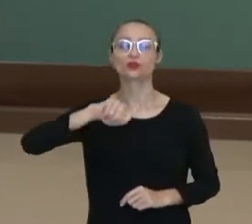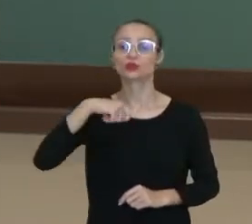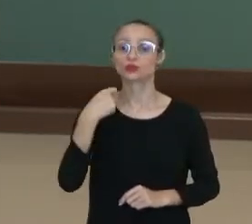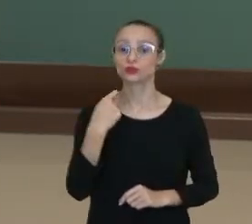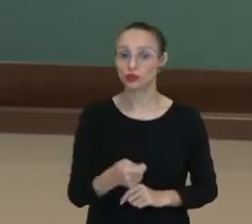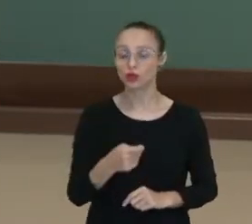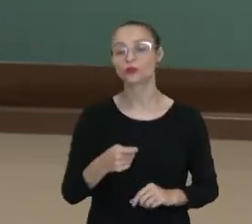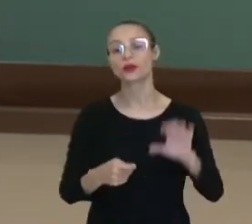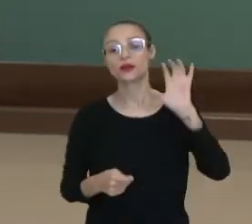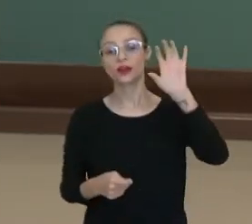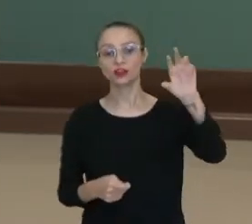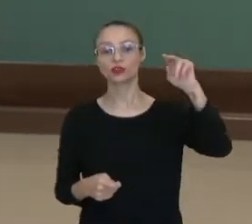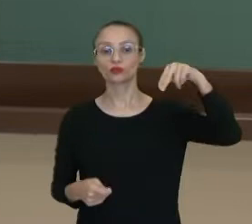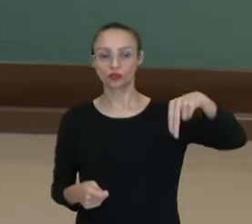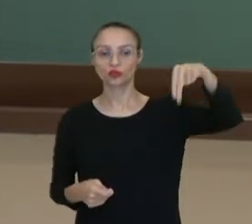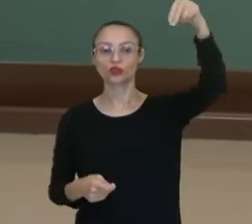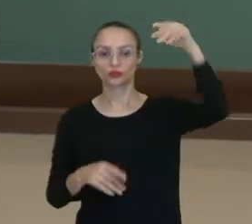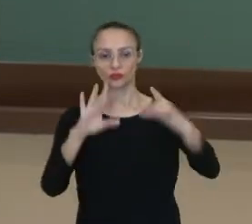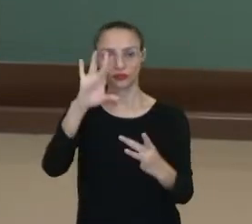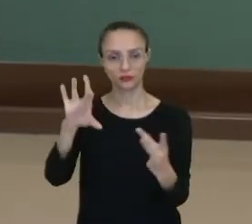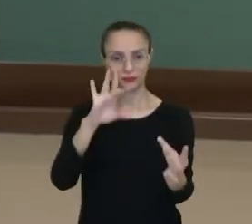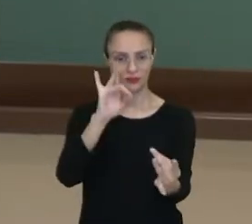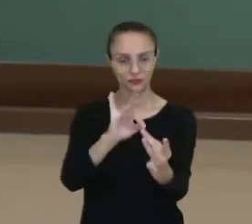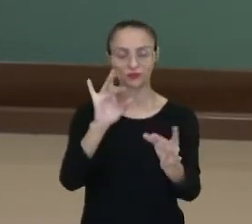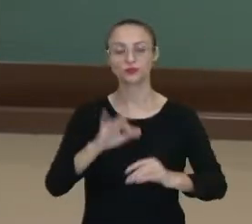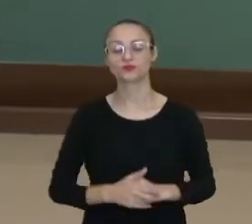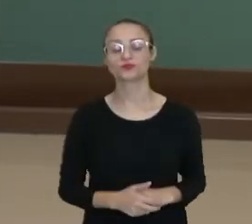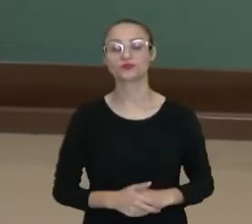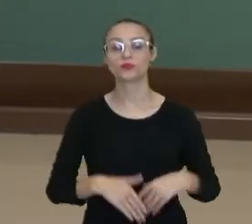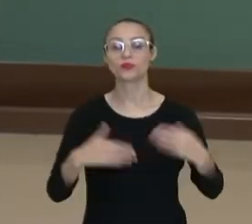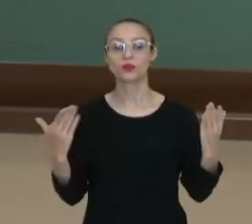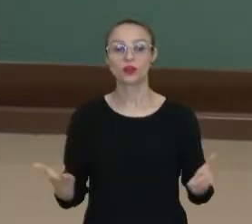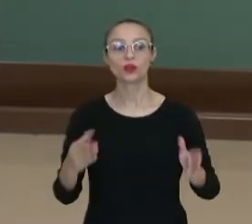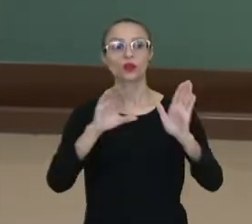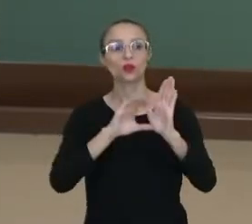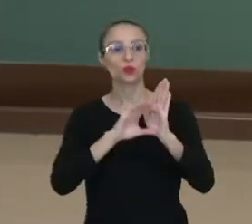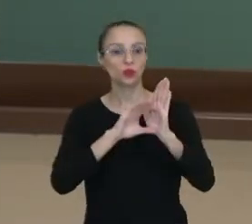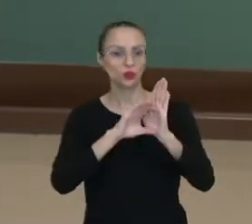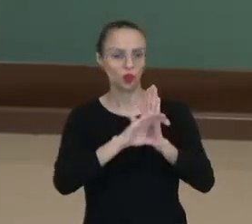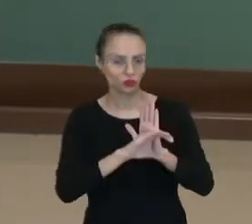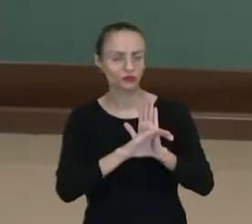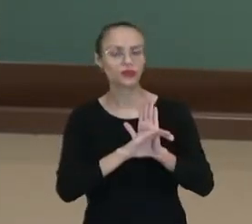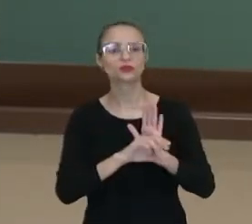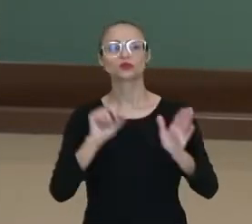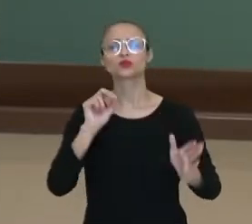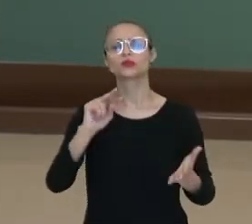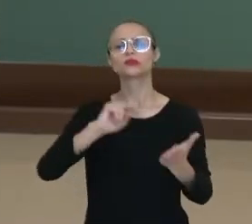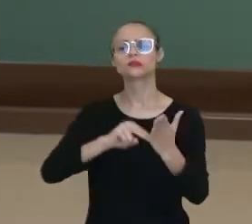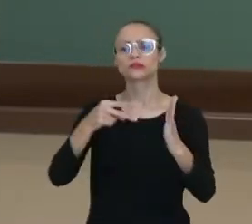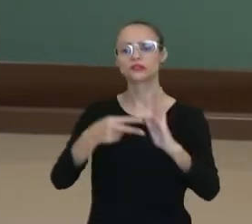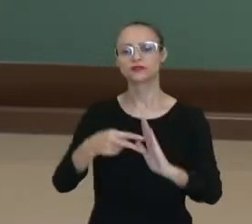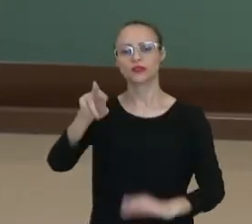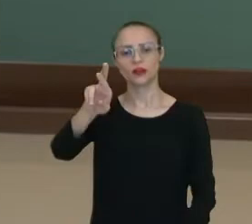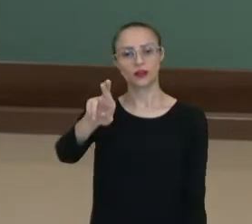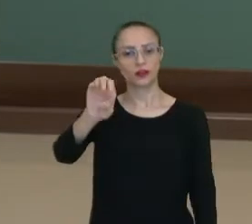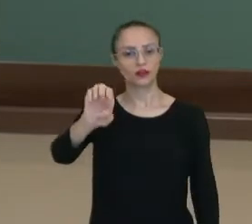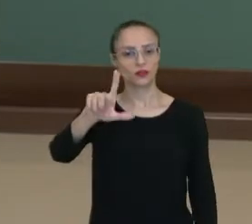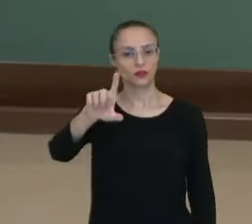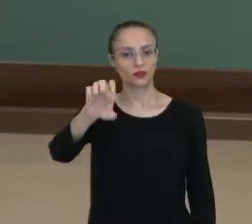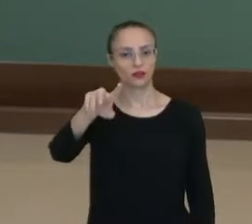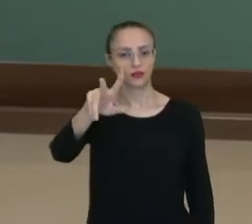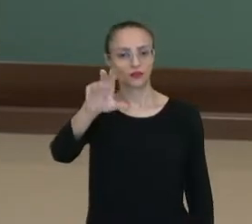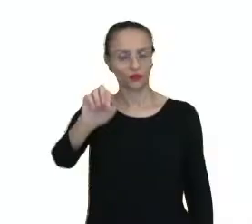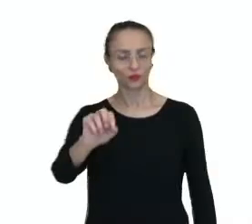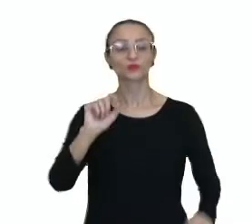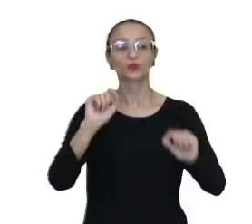à região norte, especificamente. E aí, pensando no conceito, no significado de relevo, nós temos